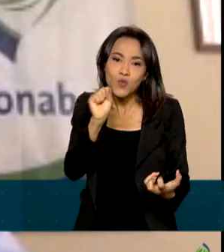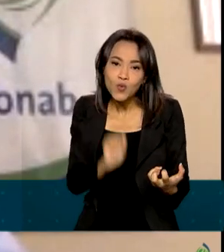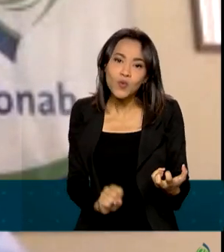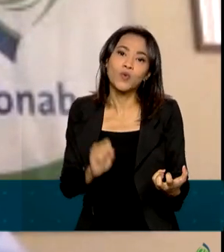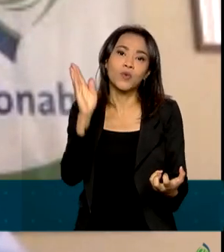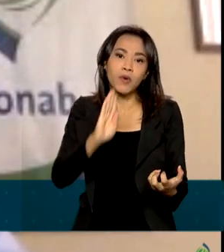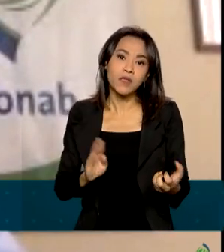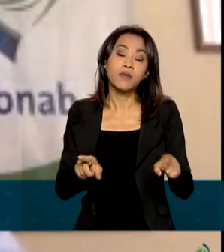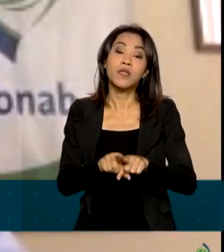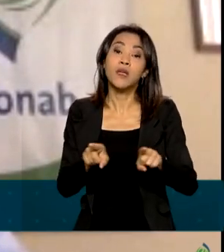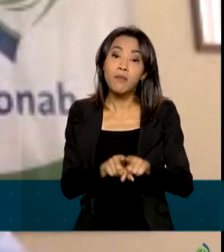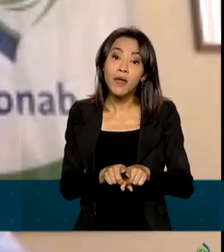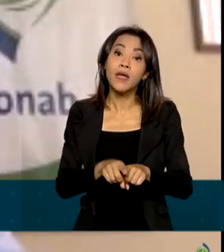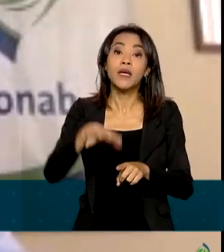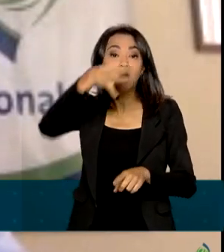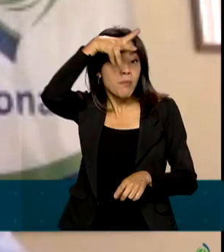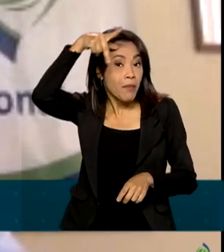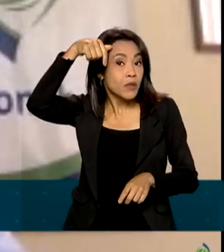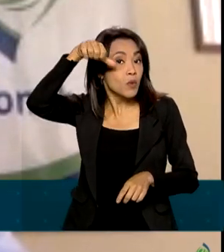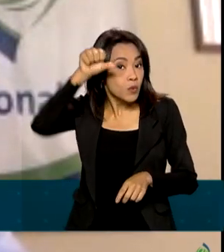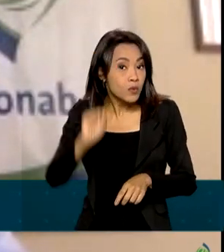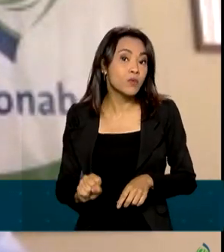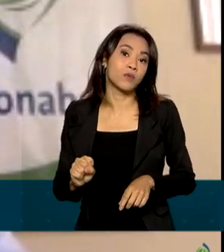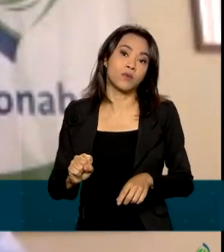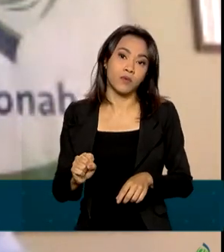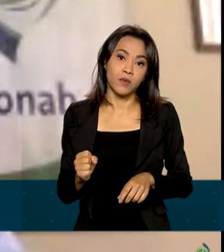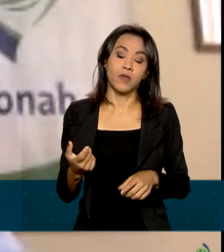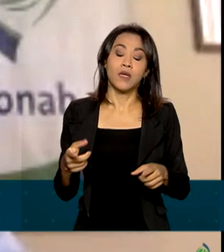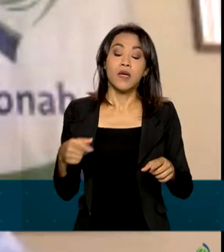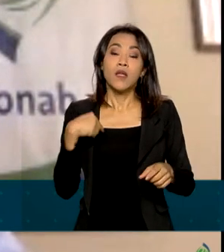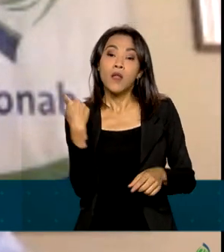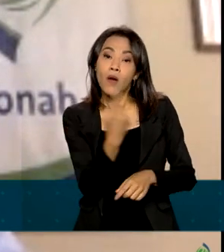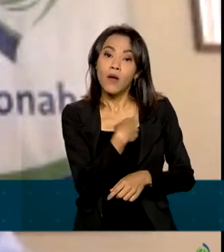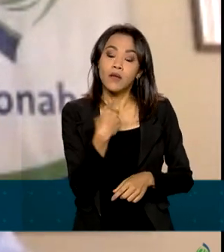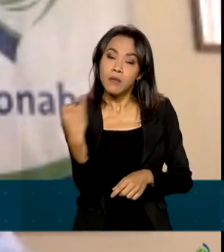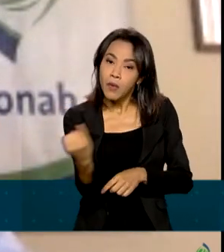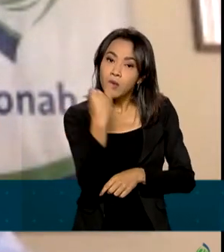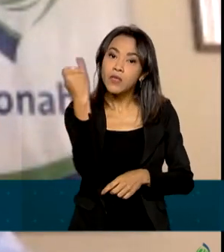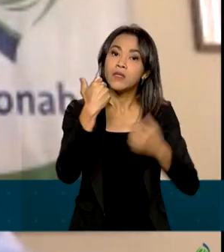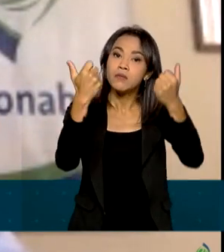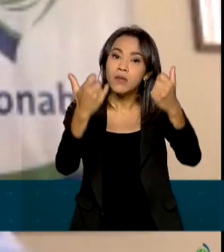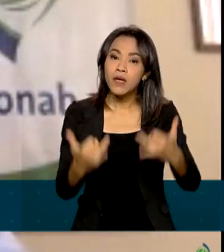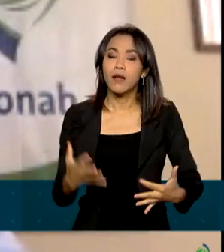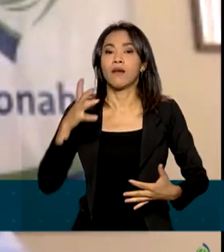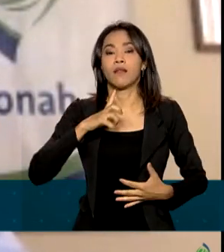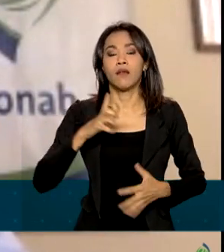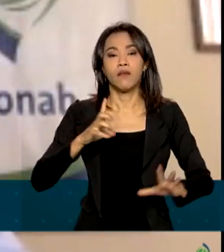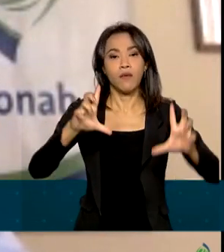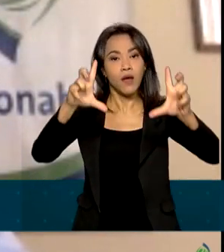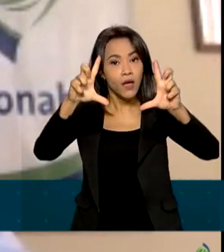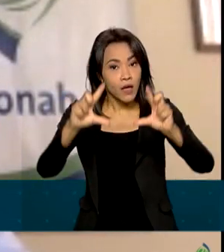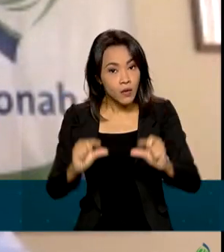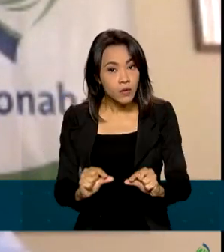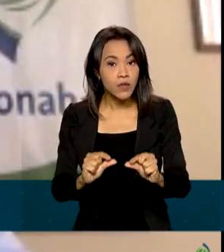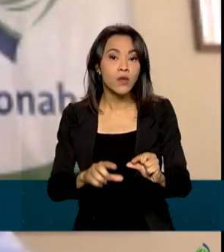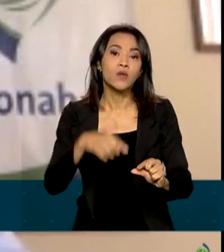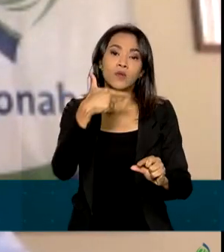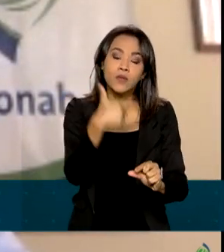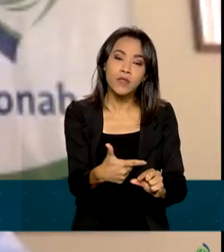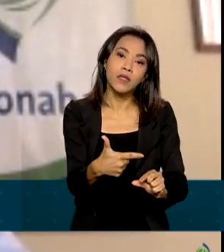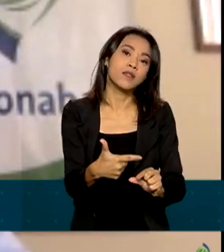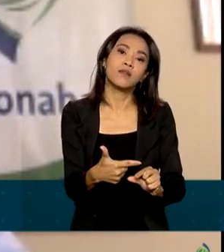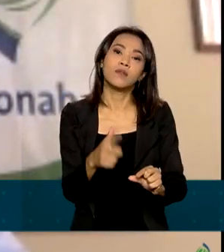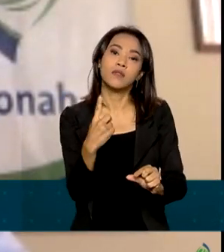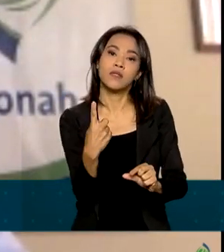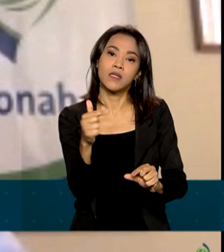no centro-sul de Mato Grosso do Sul. Além disso, também é importante nós falarmos que houve uma redução de 217